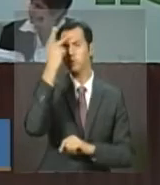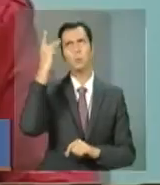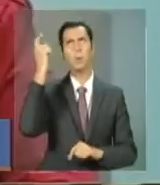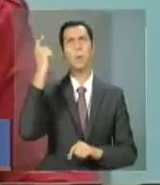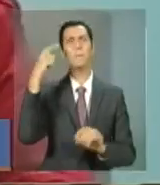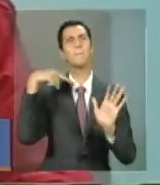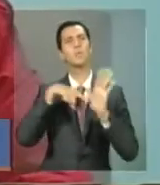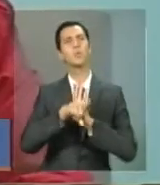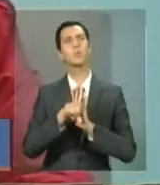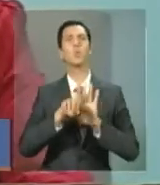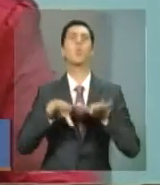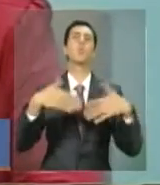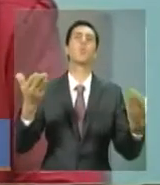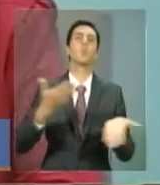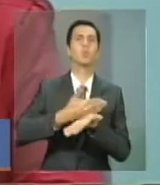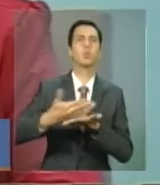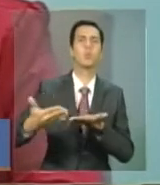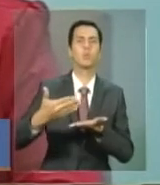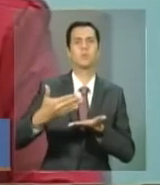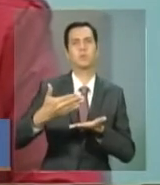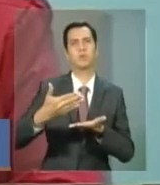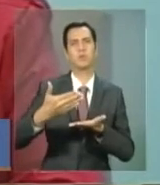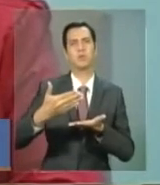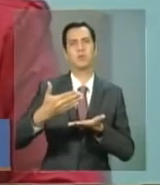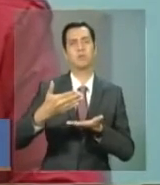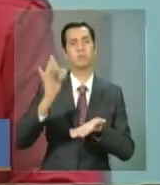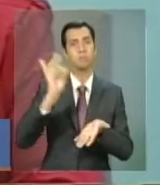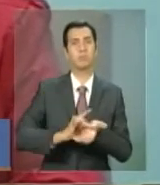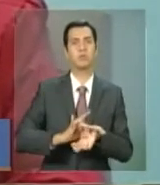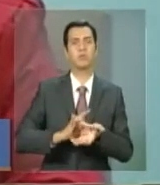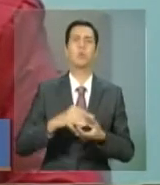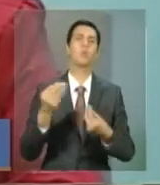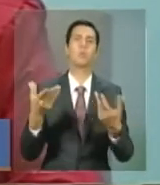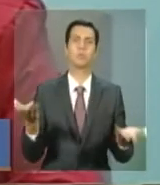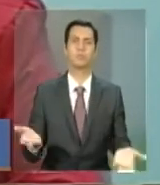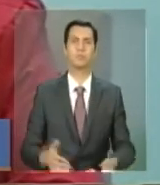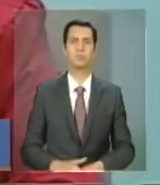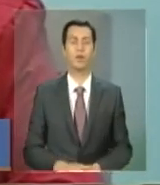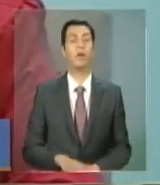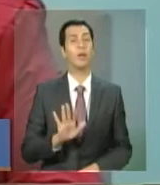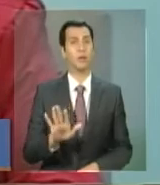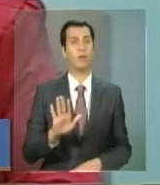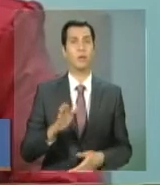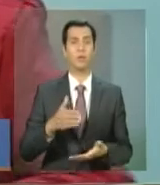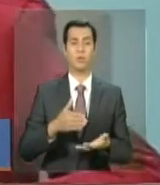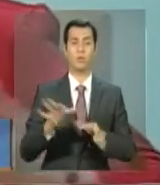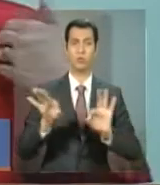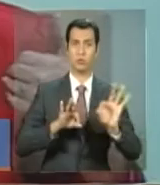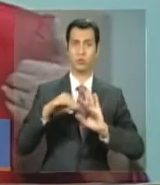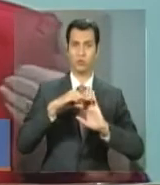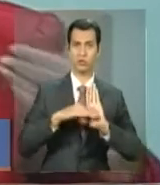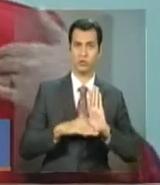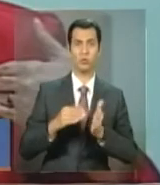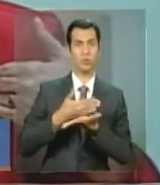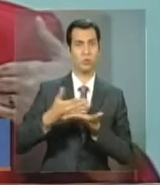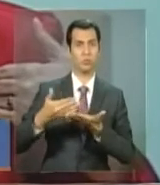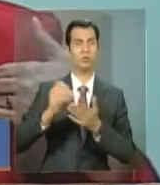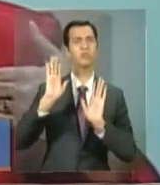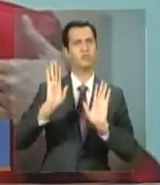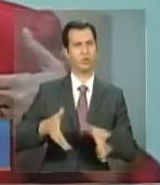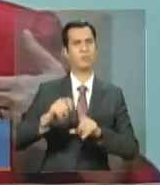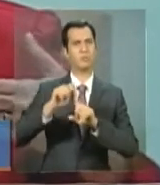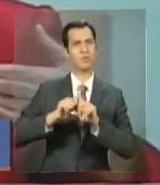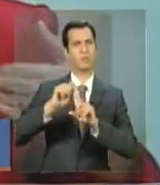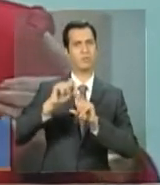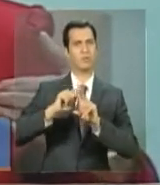o Brasil Sem Miséria. O Brasil Sem Miséria começou já tem alguns meses, pelo menos. E, na verdade, os